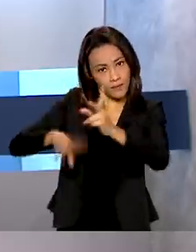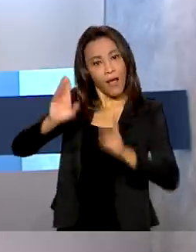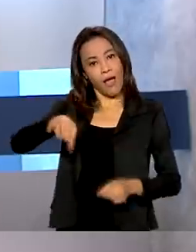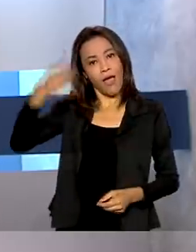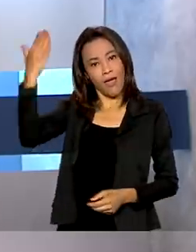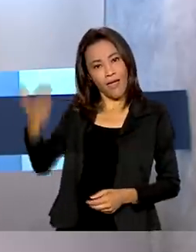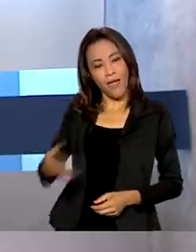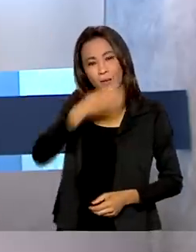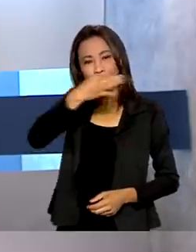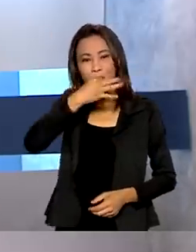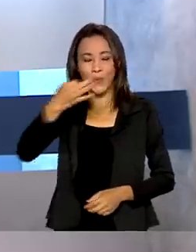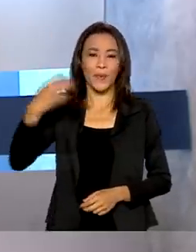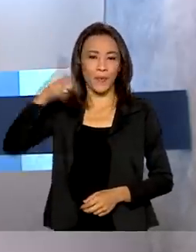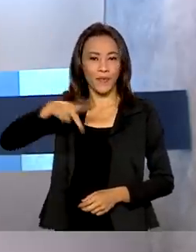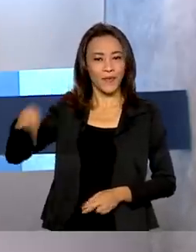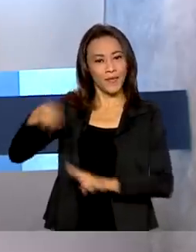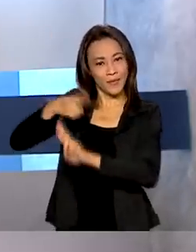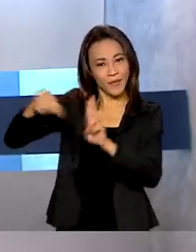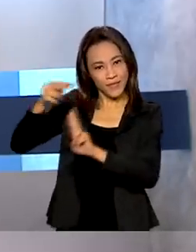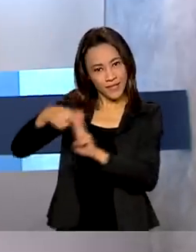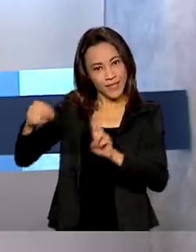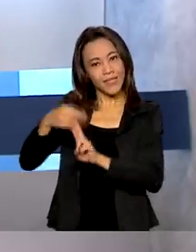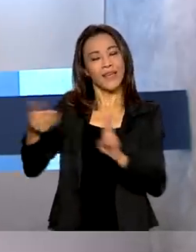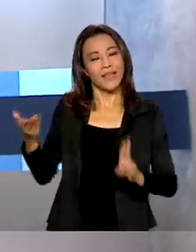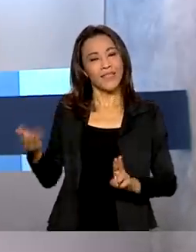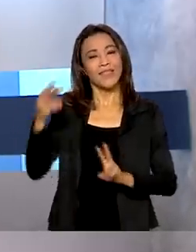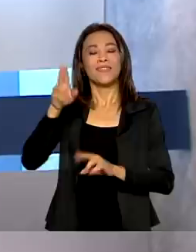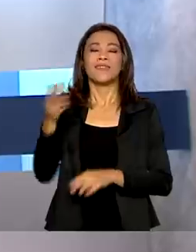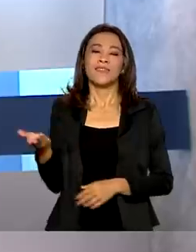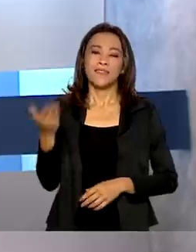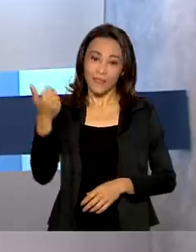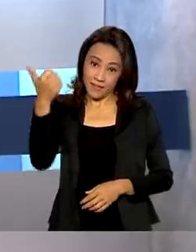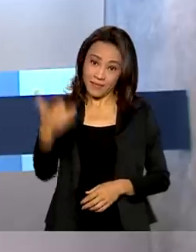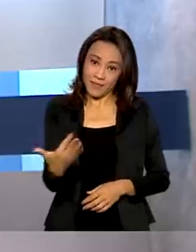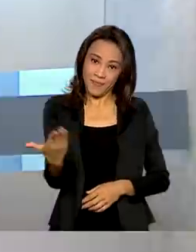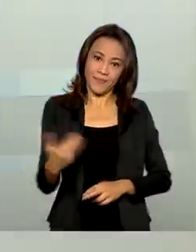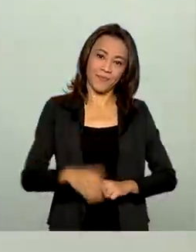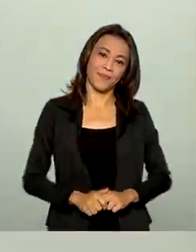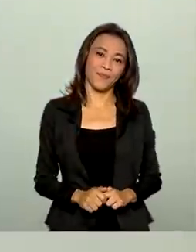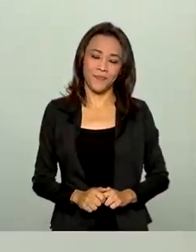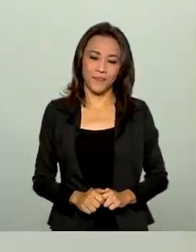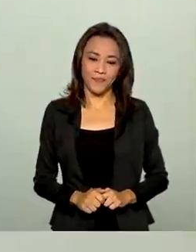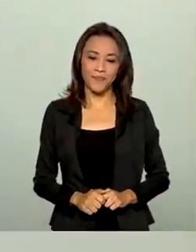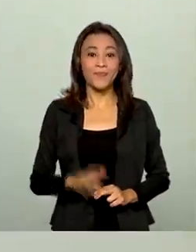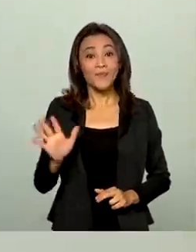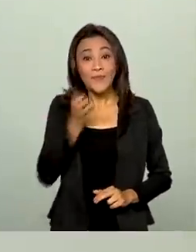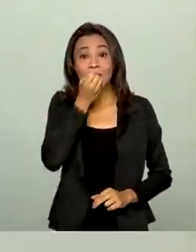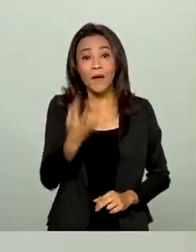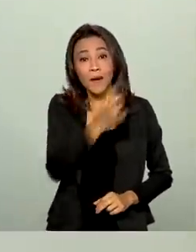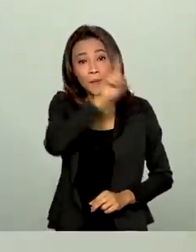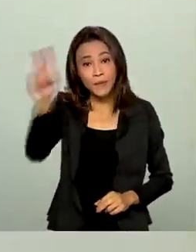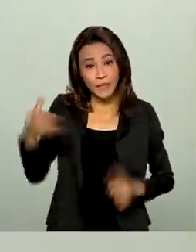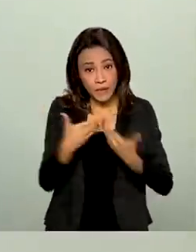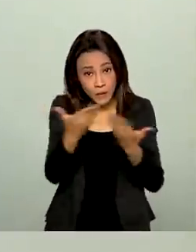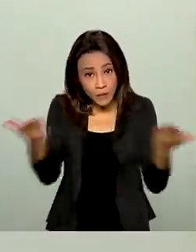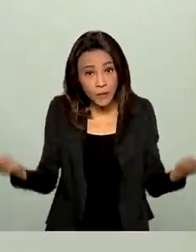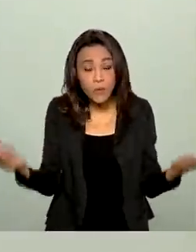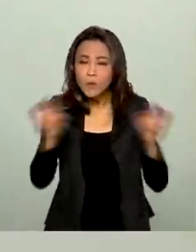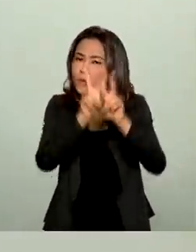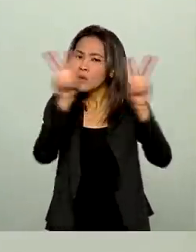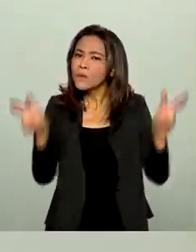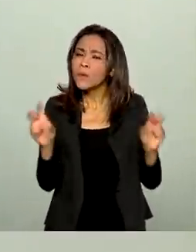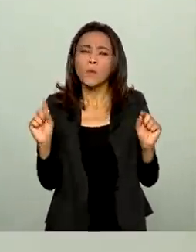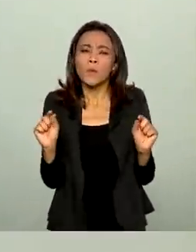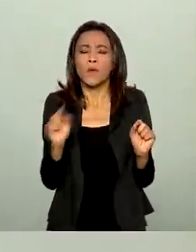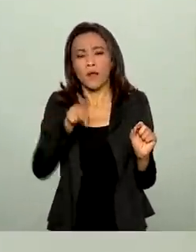político da Universidade de Brasília e comentarista aqui da TV Brasil, Ricardo Caldas. Bom dia, bom dia a todos. O nosso tema de hoje é